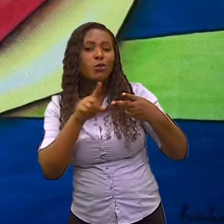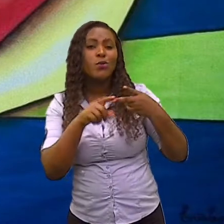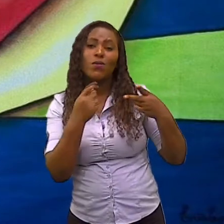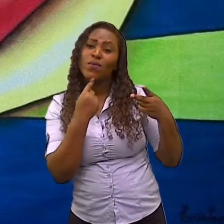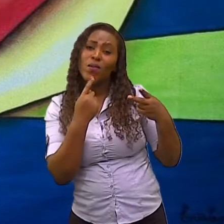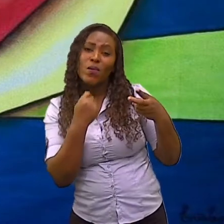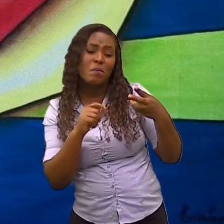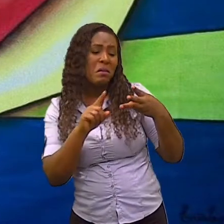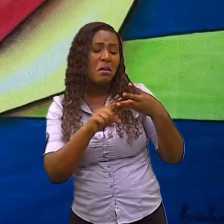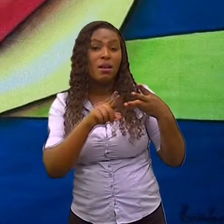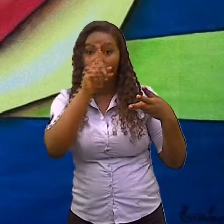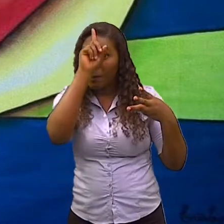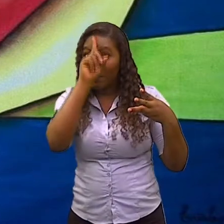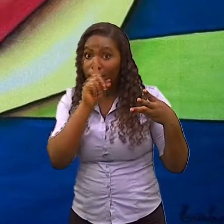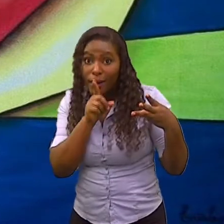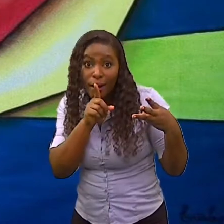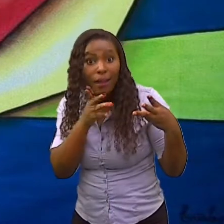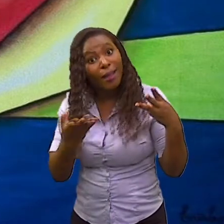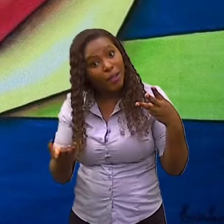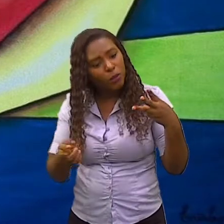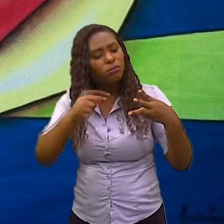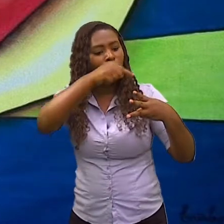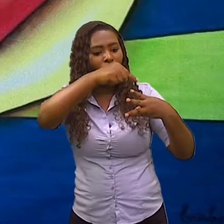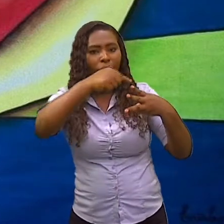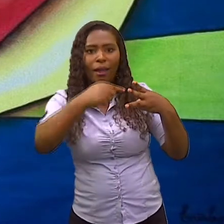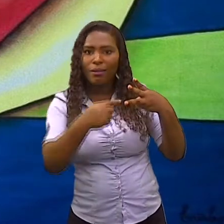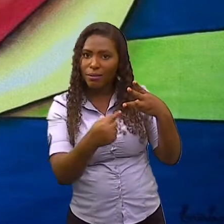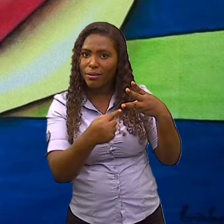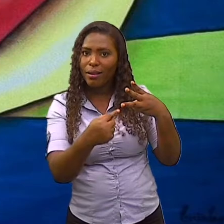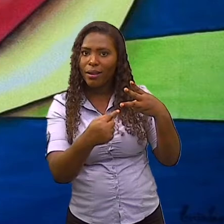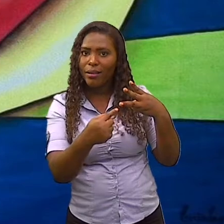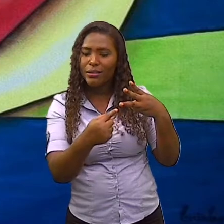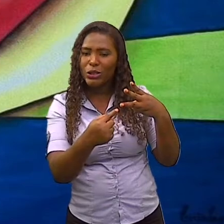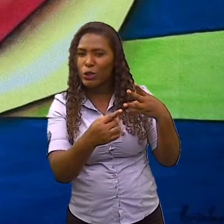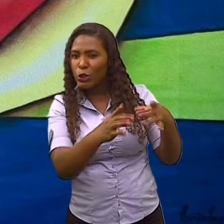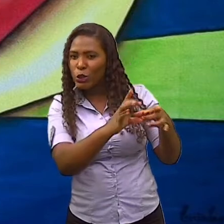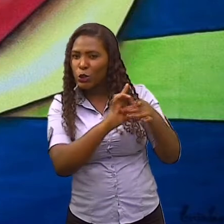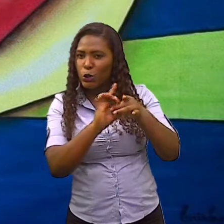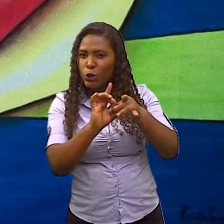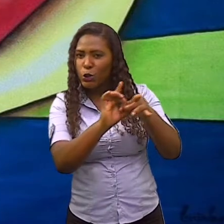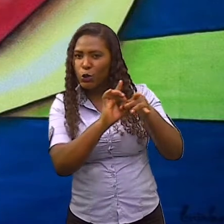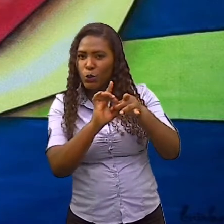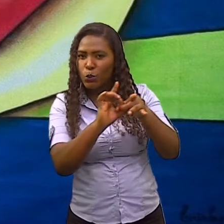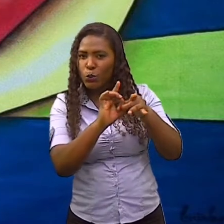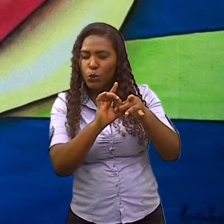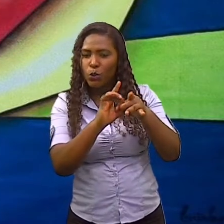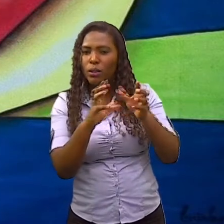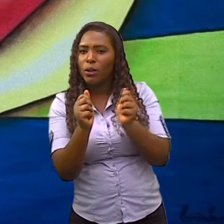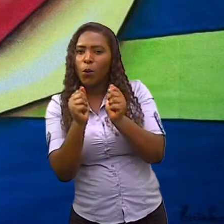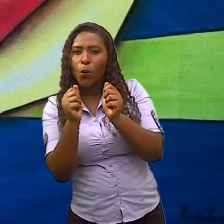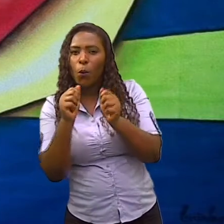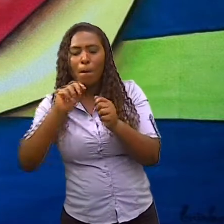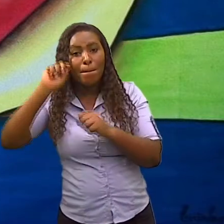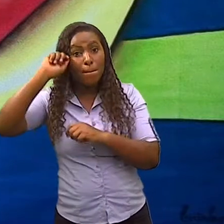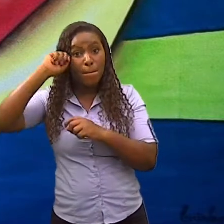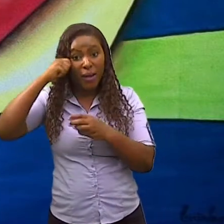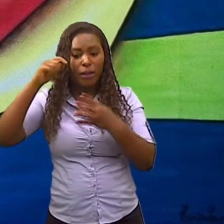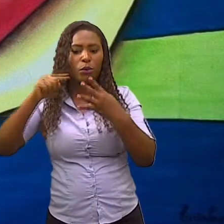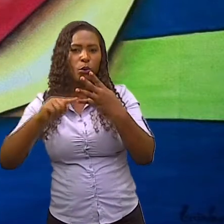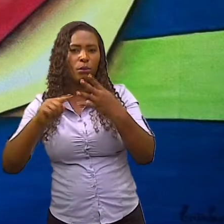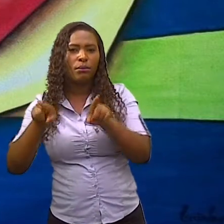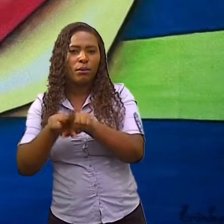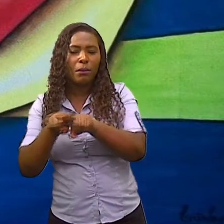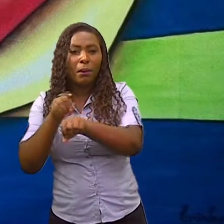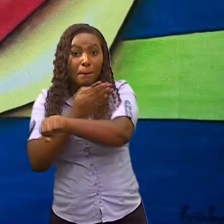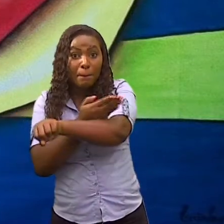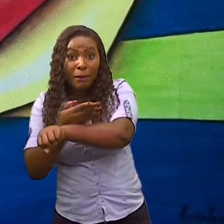e o amarelo. Dessas três cores unidas ao preto e o branco, nós